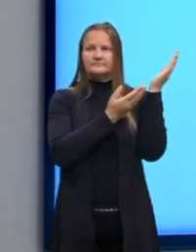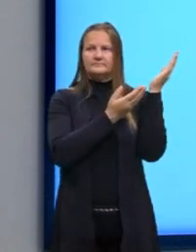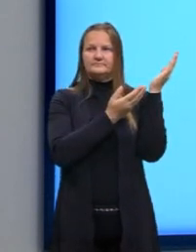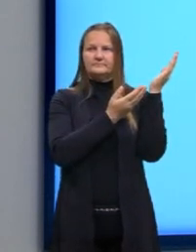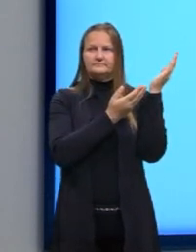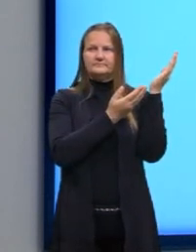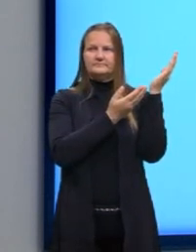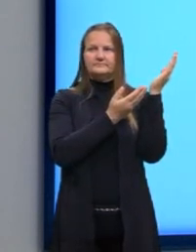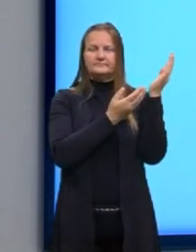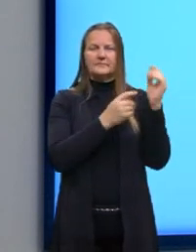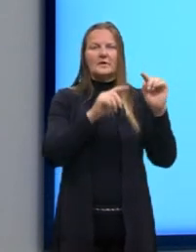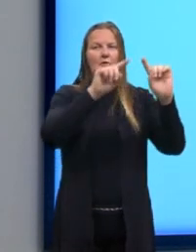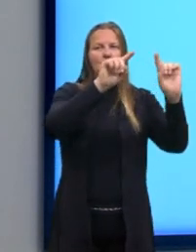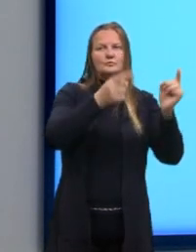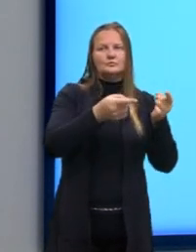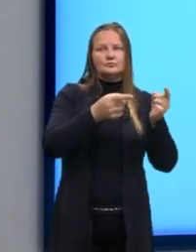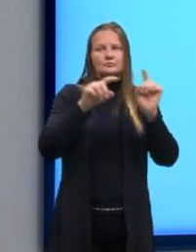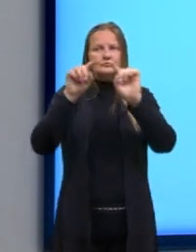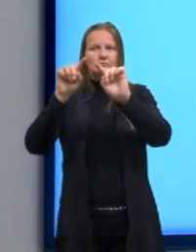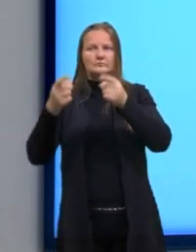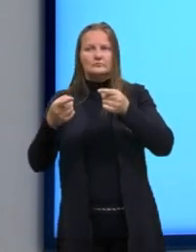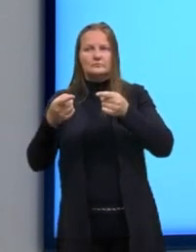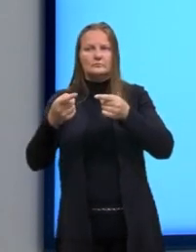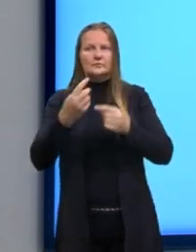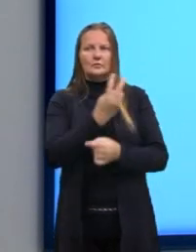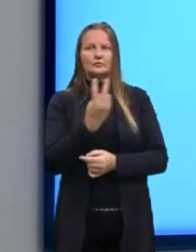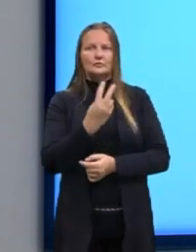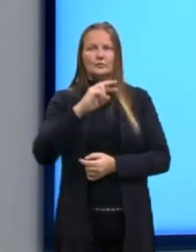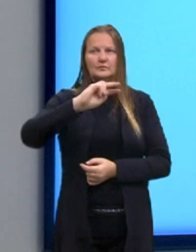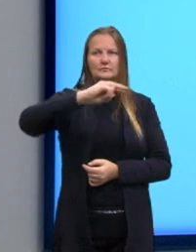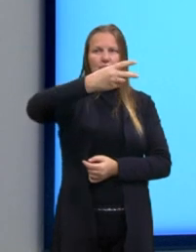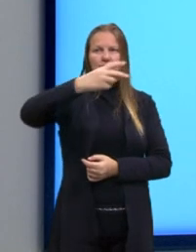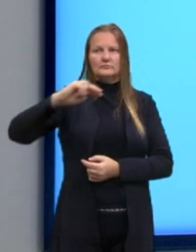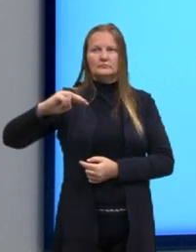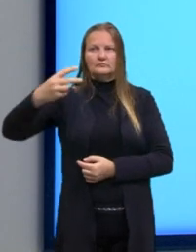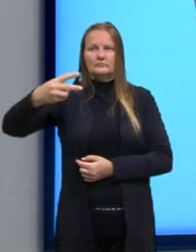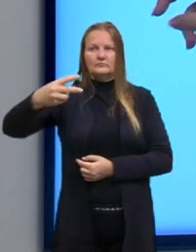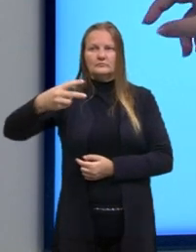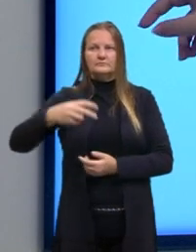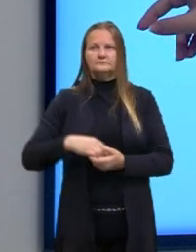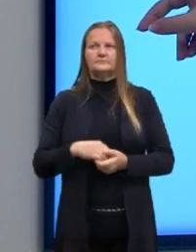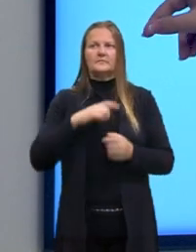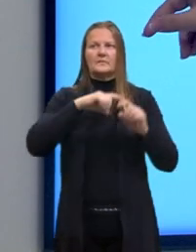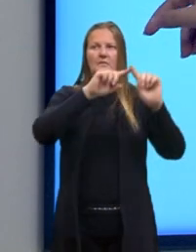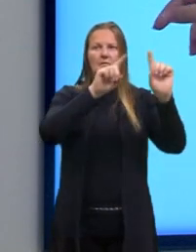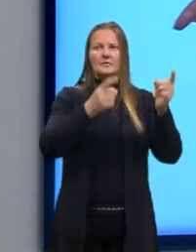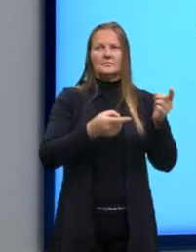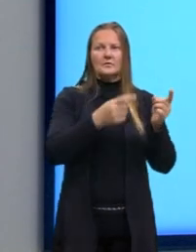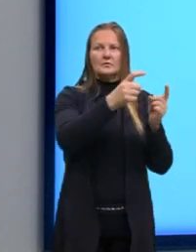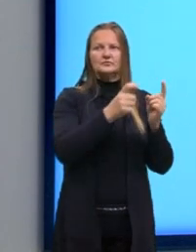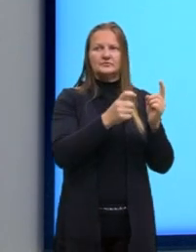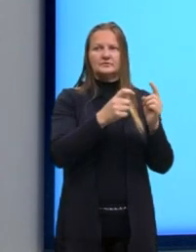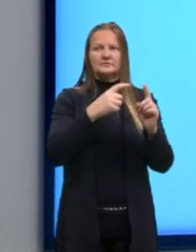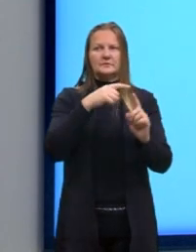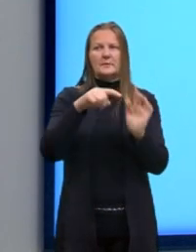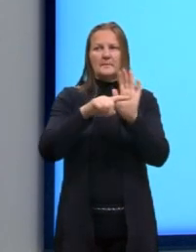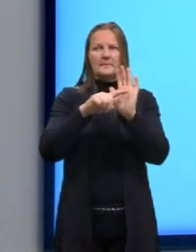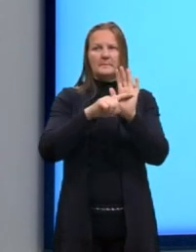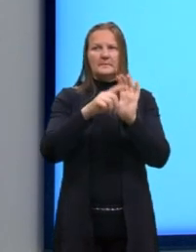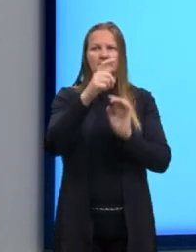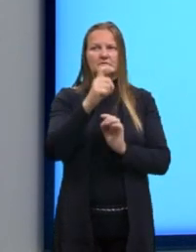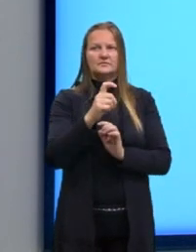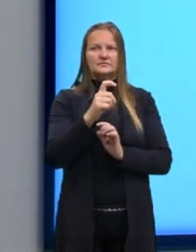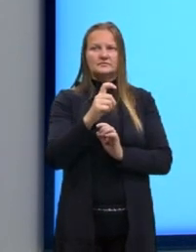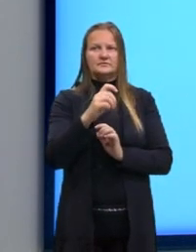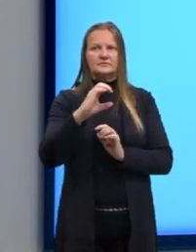então, dois parênteses elevados ao quadrado. Em cada parênteses, nós vamos ter o X menos o